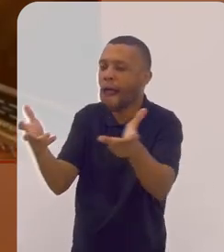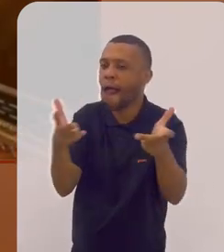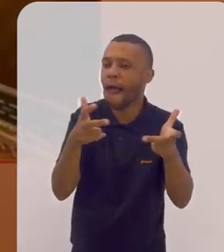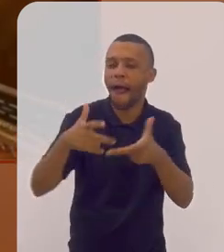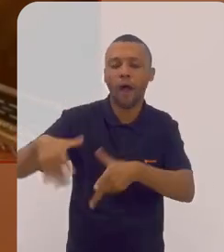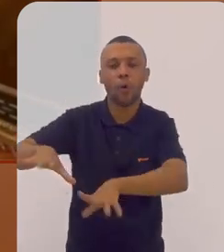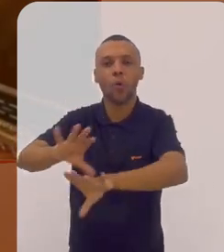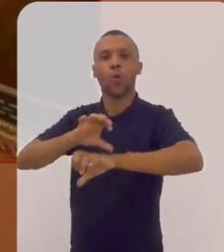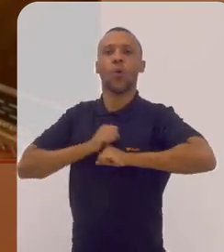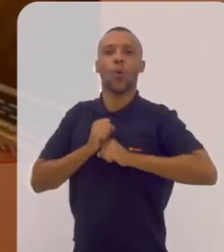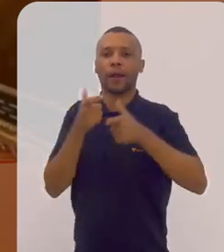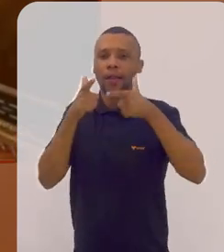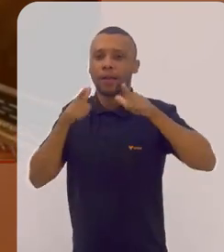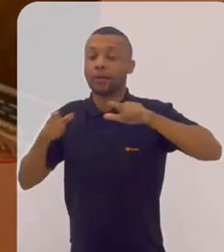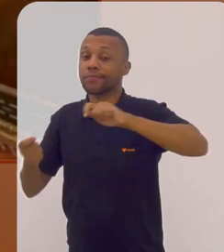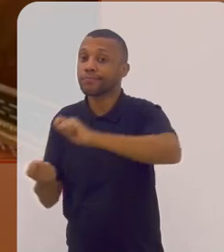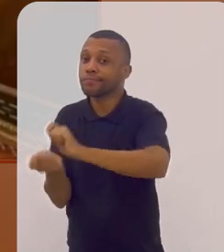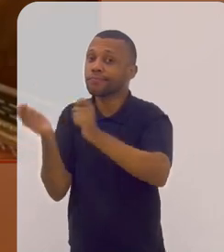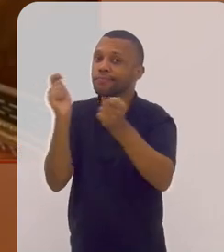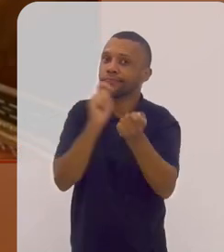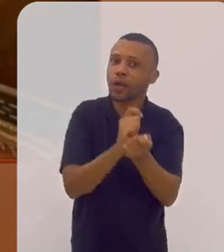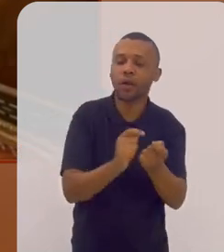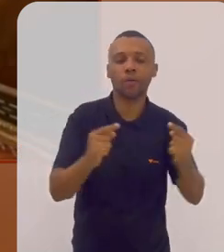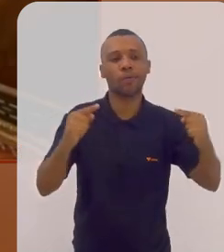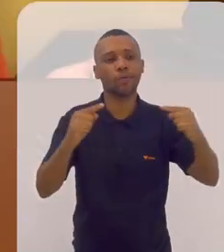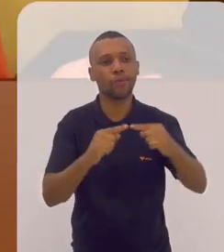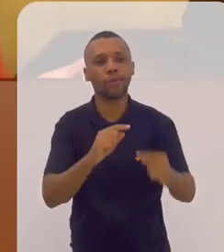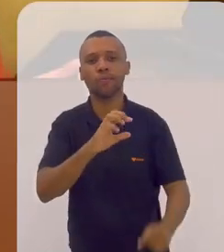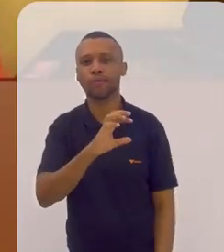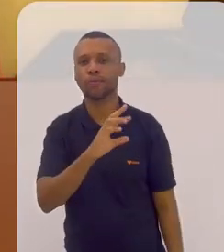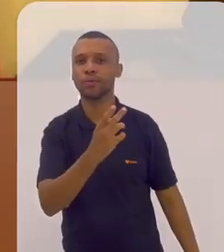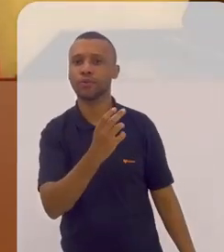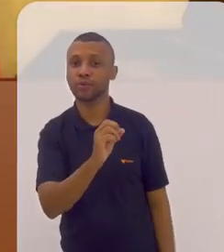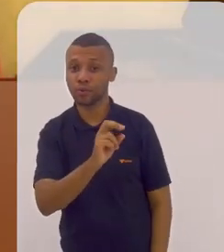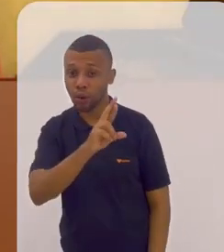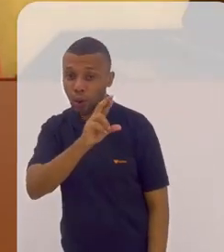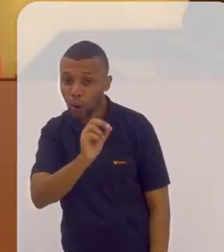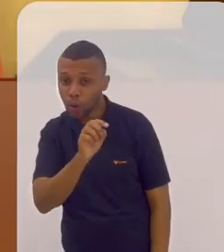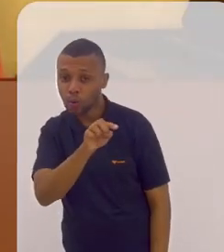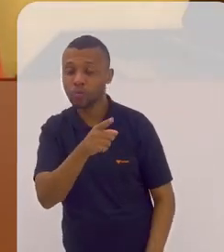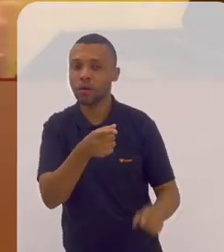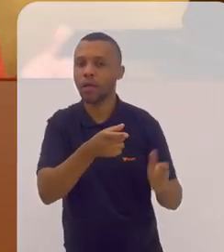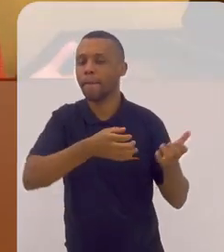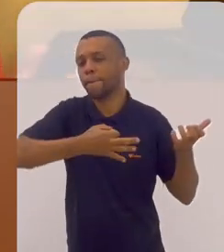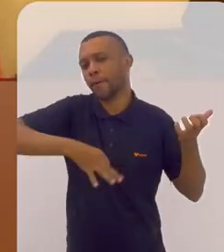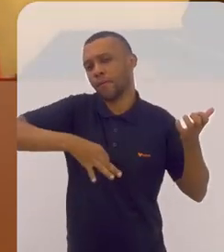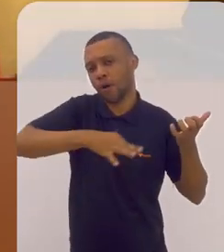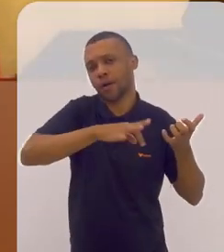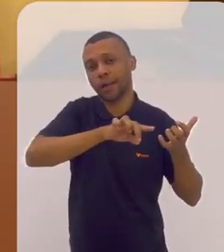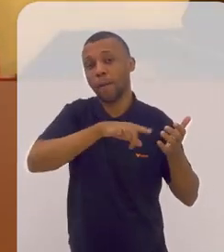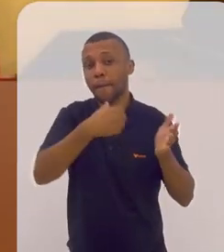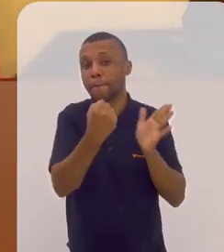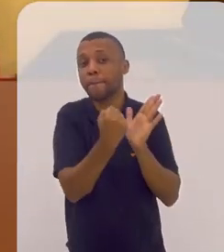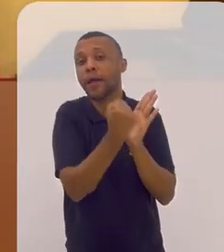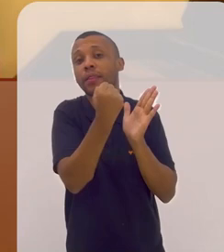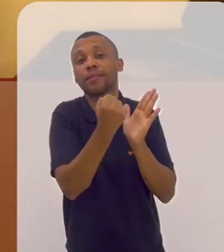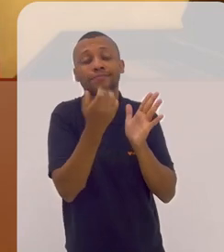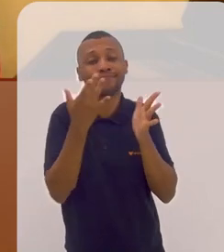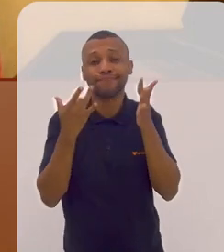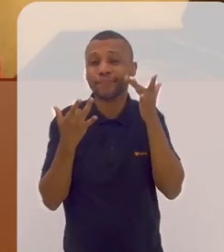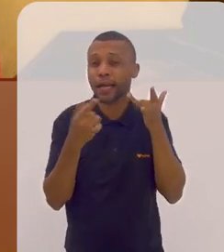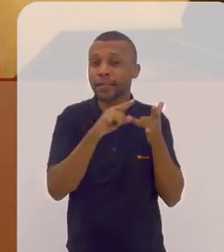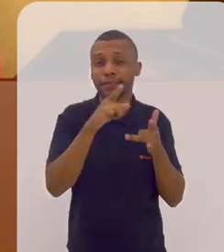linguagem que ele depois transportou para os Choros, que são uma peça fundamental da sua obra.